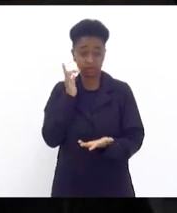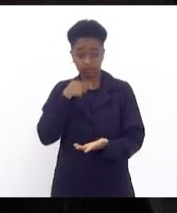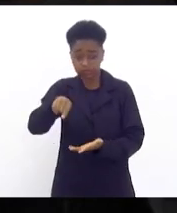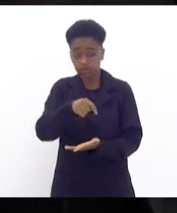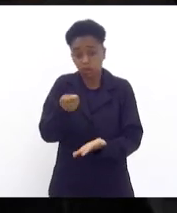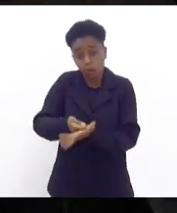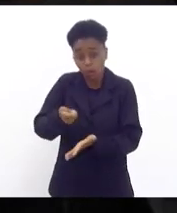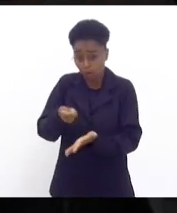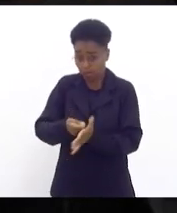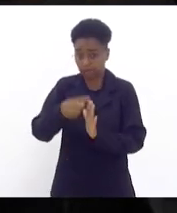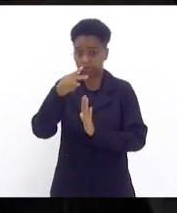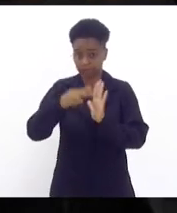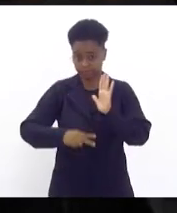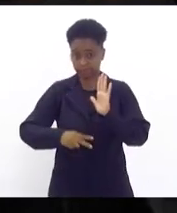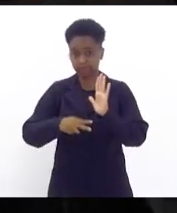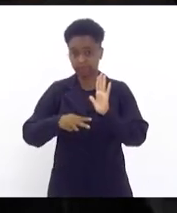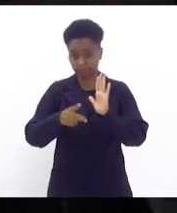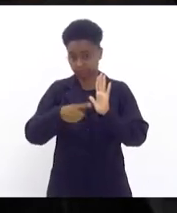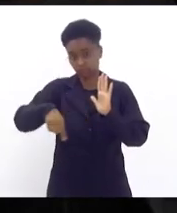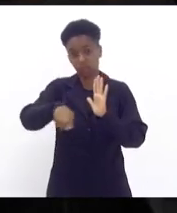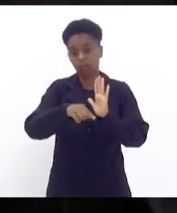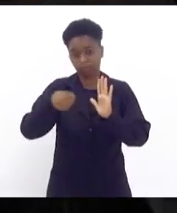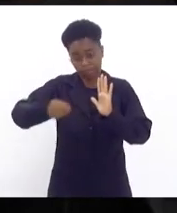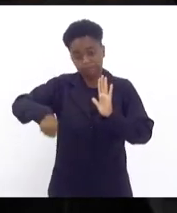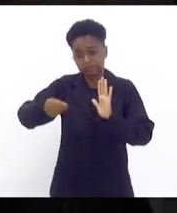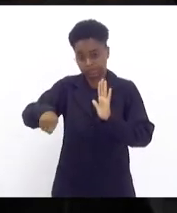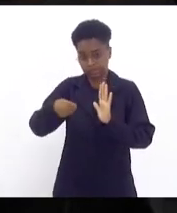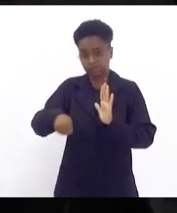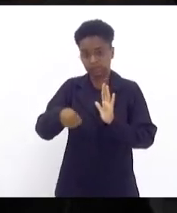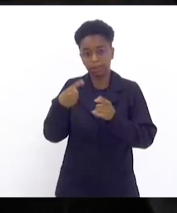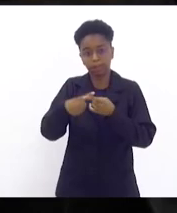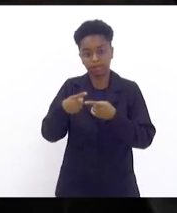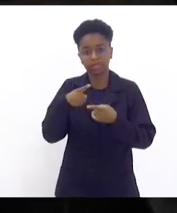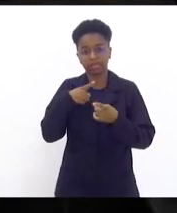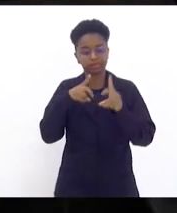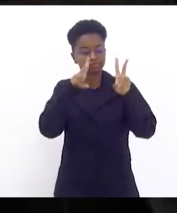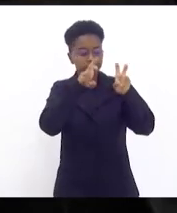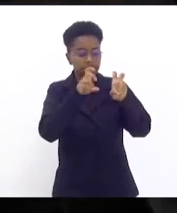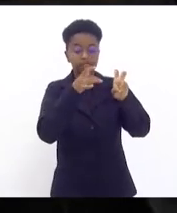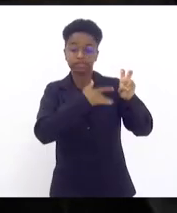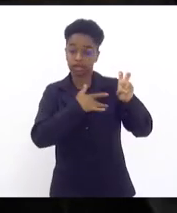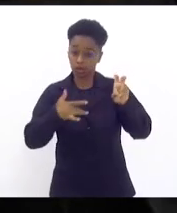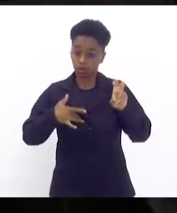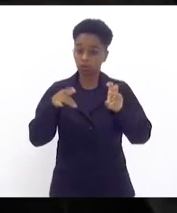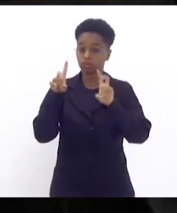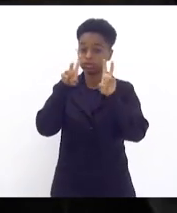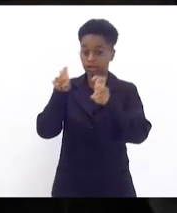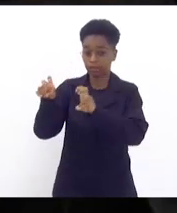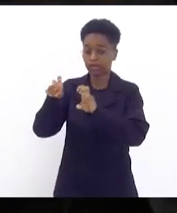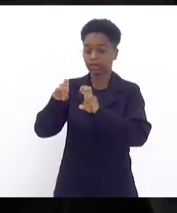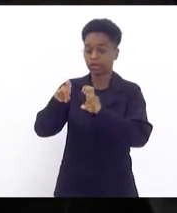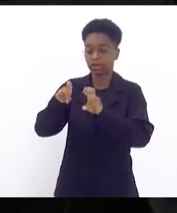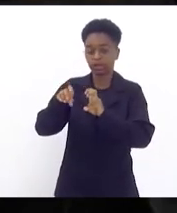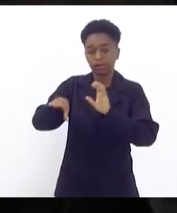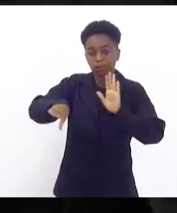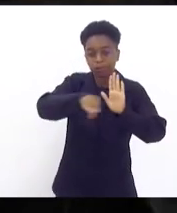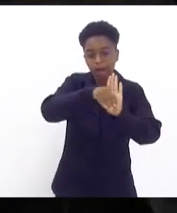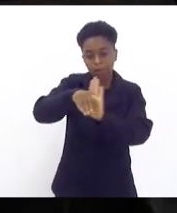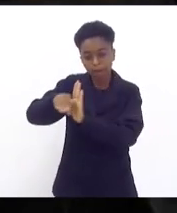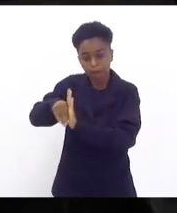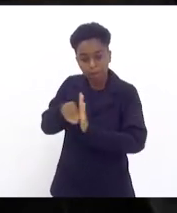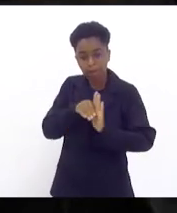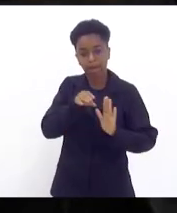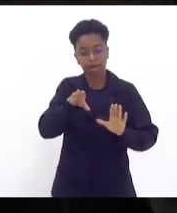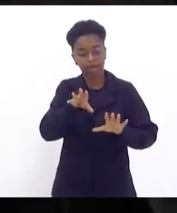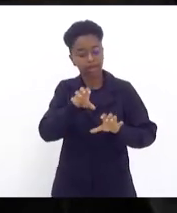obrigatória, porque vai pegar muito saúde, vai pegar educação, vai pegar praticamente quase todas as áreas, e